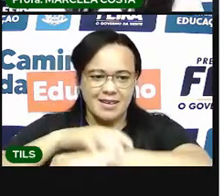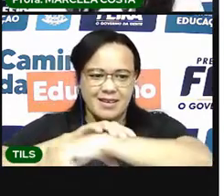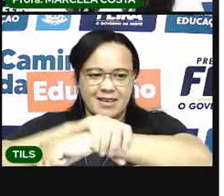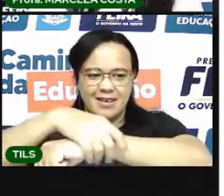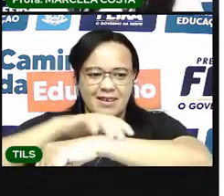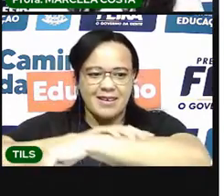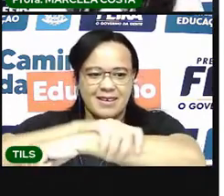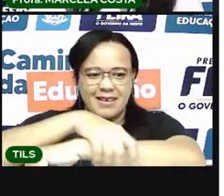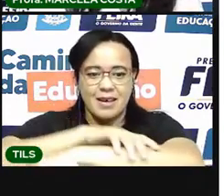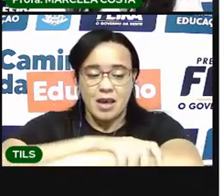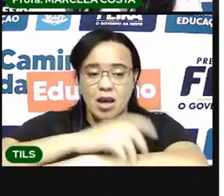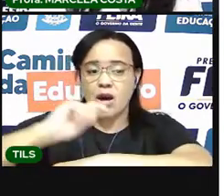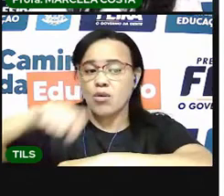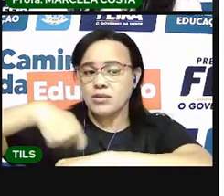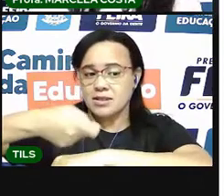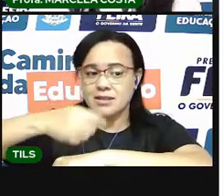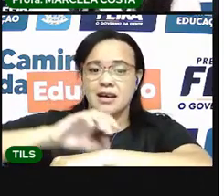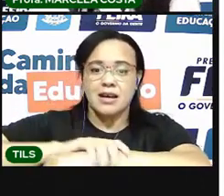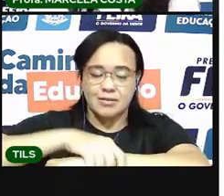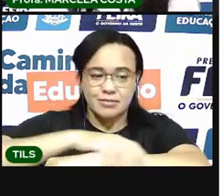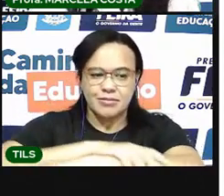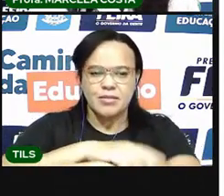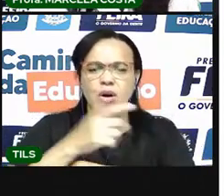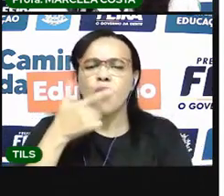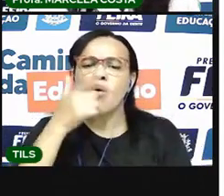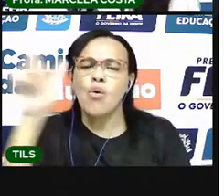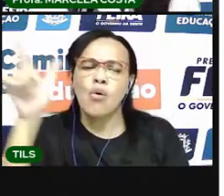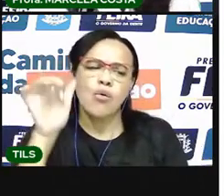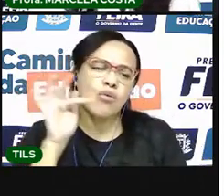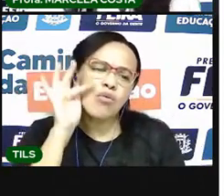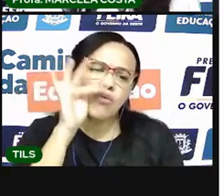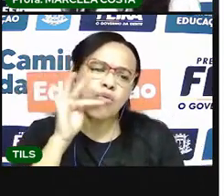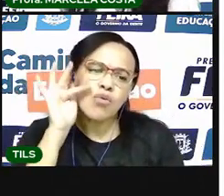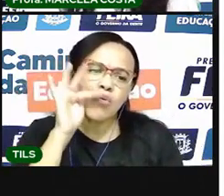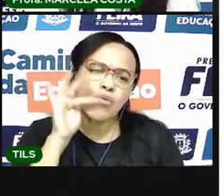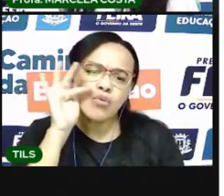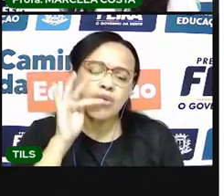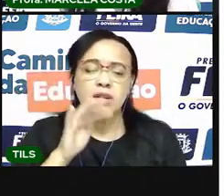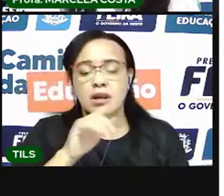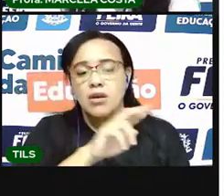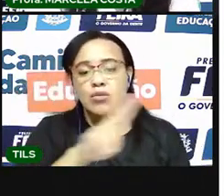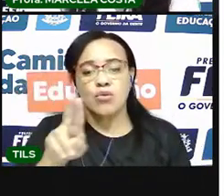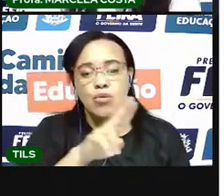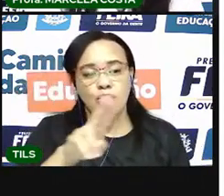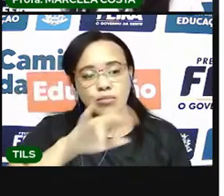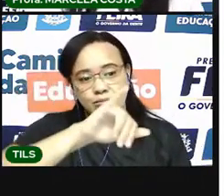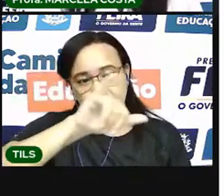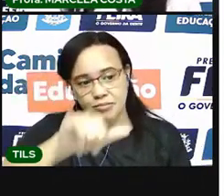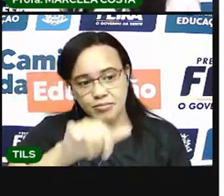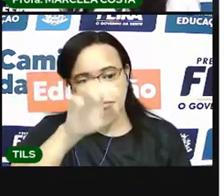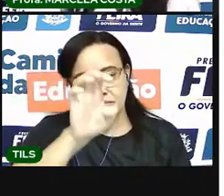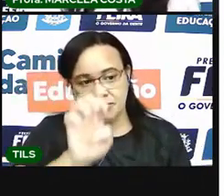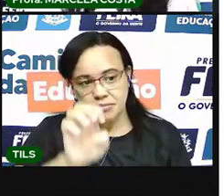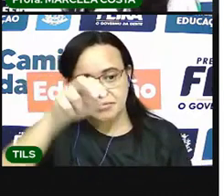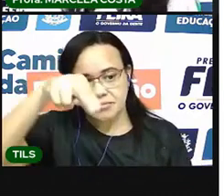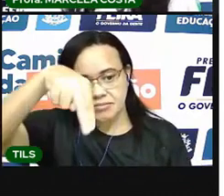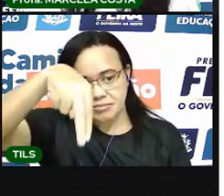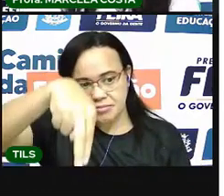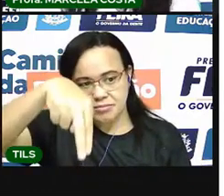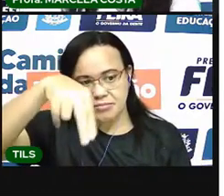Mão essa imagem aqui está representando o genipapo. Olha. Vamos ver